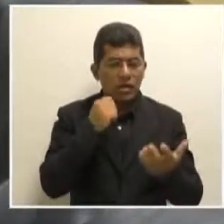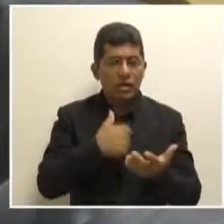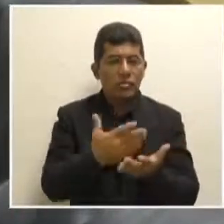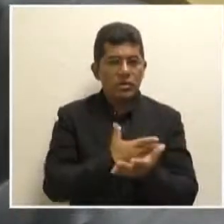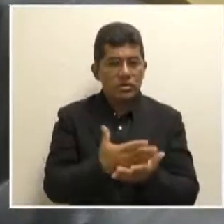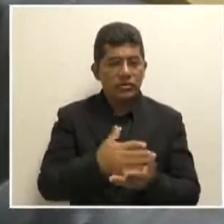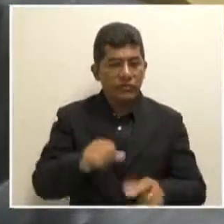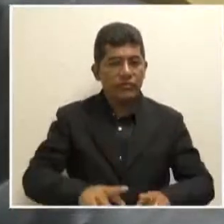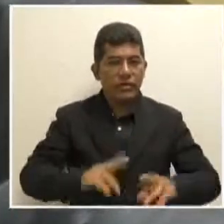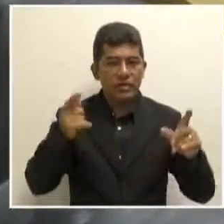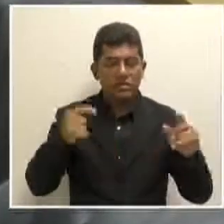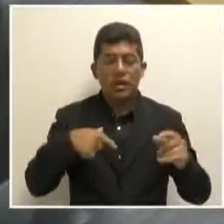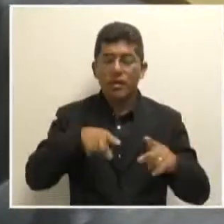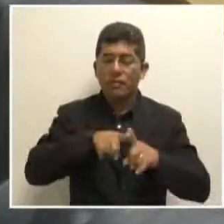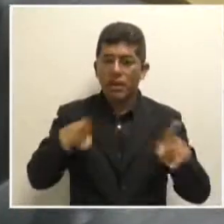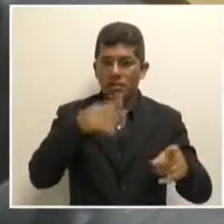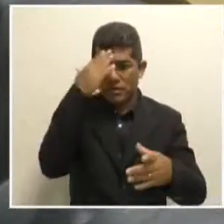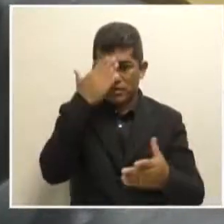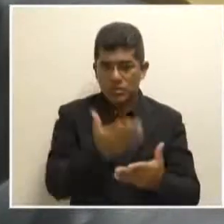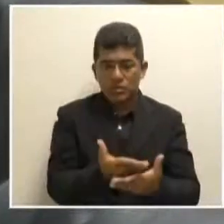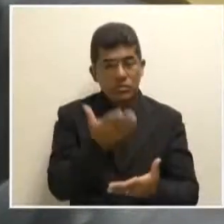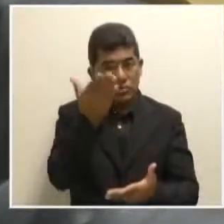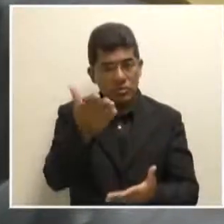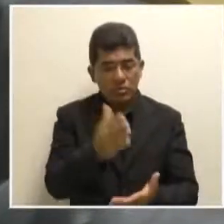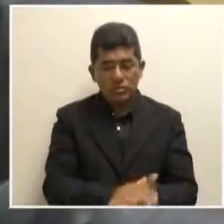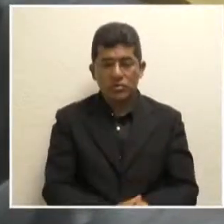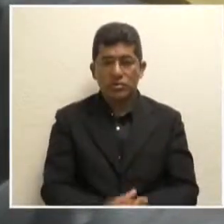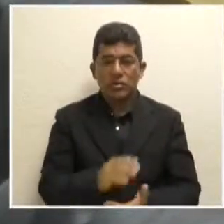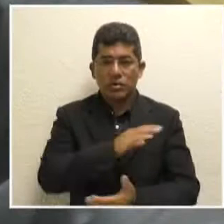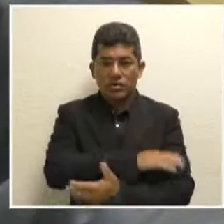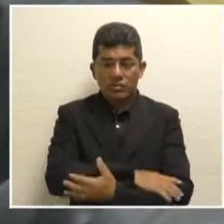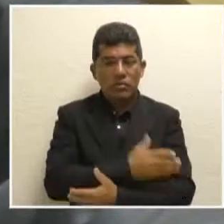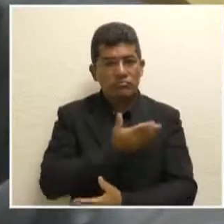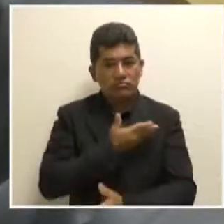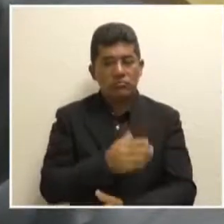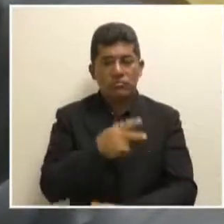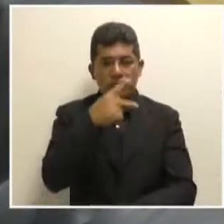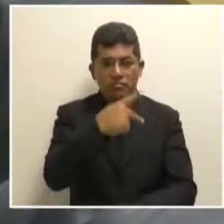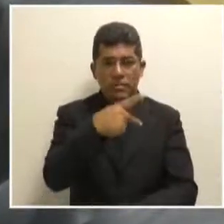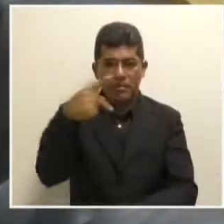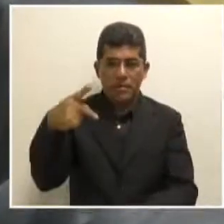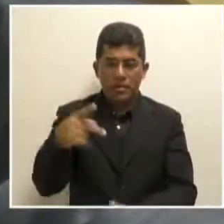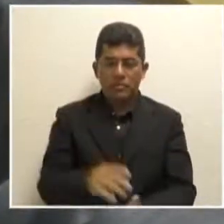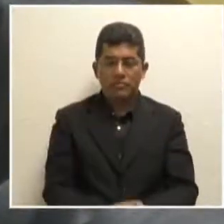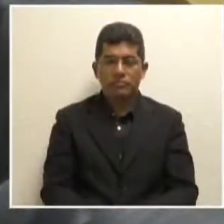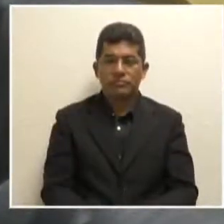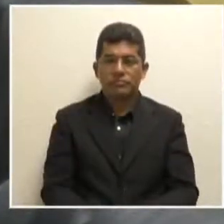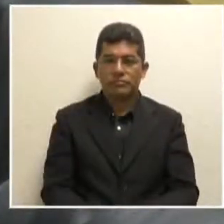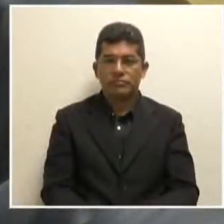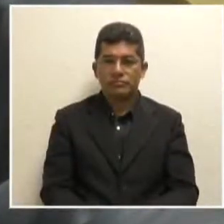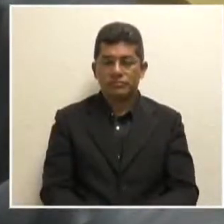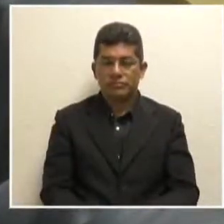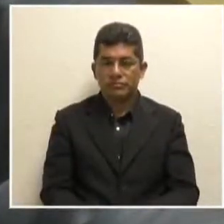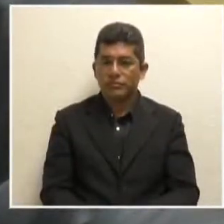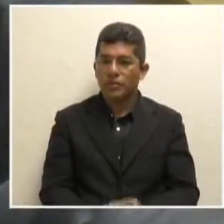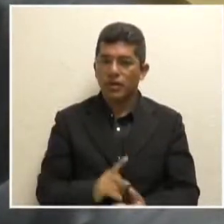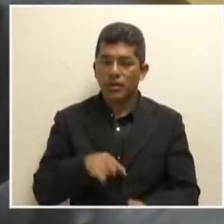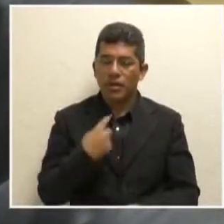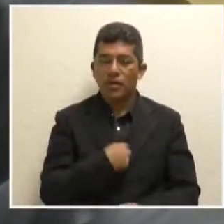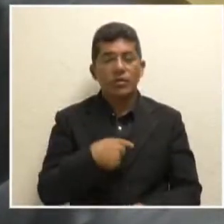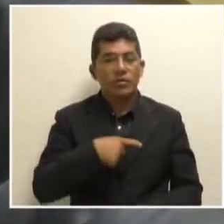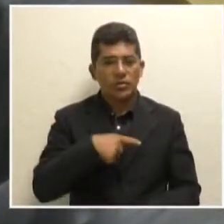acredito vossa excelência que é meu parceiro do PP progressista como eu sou temos